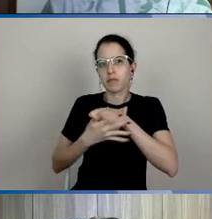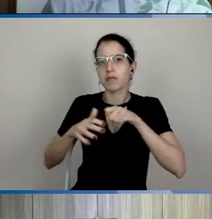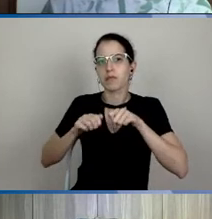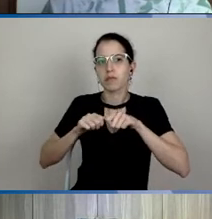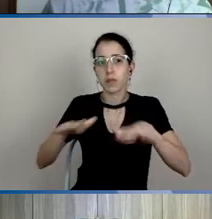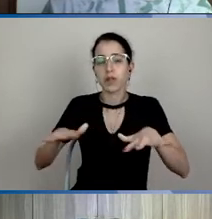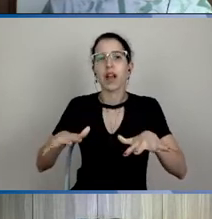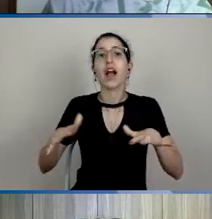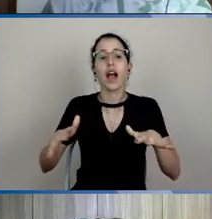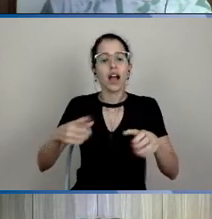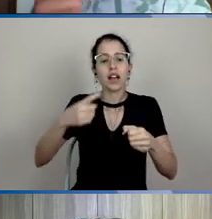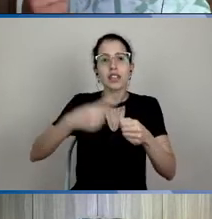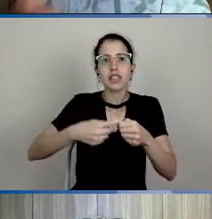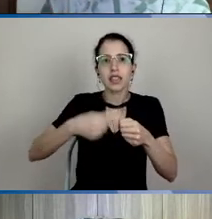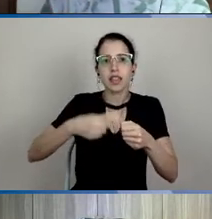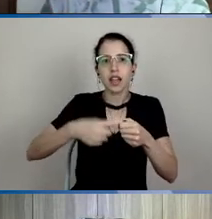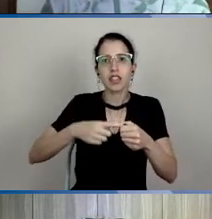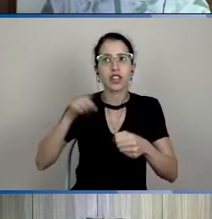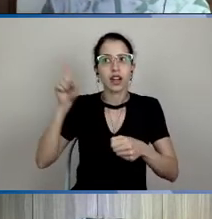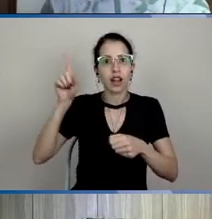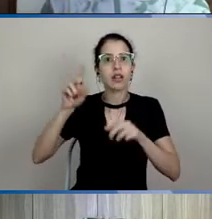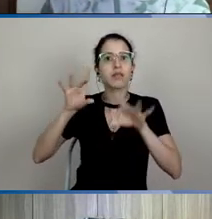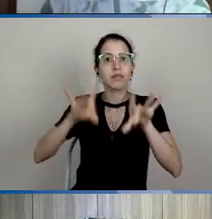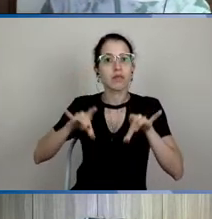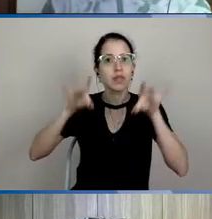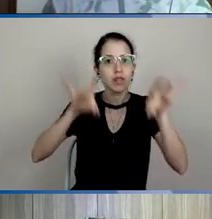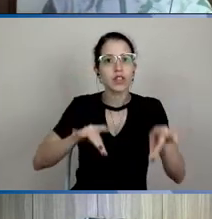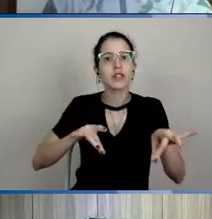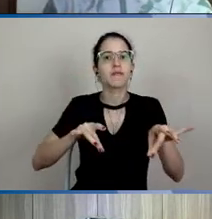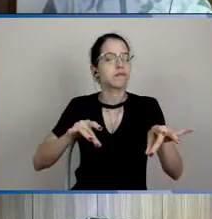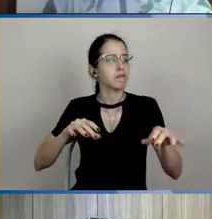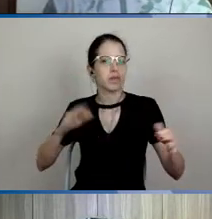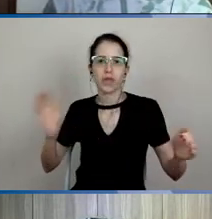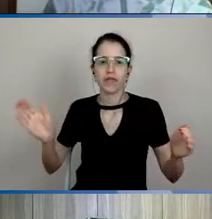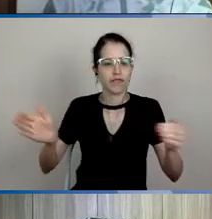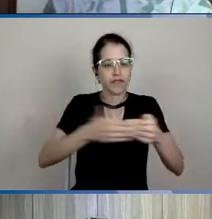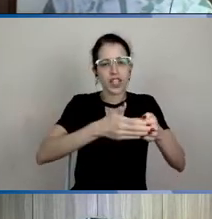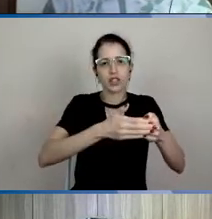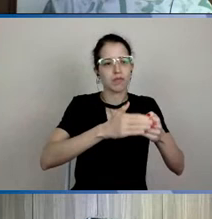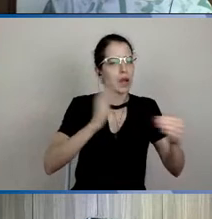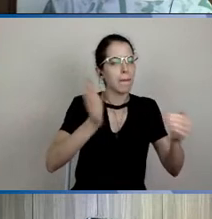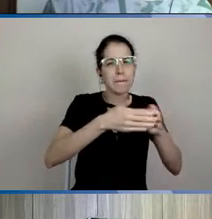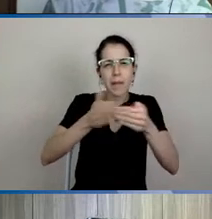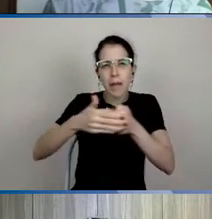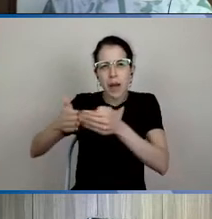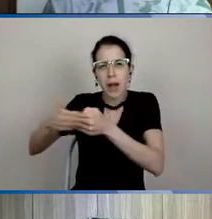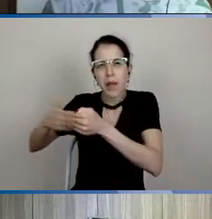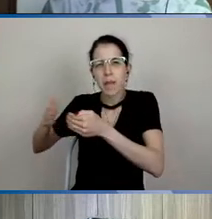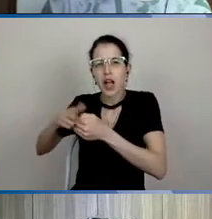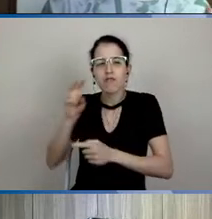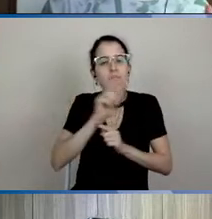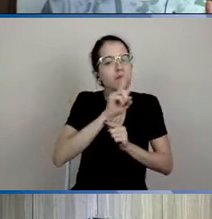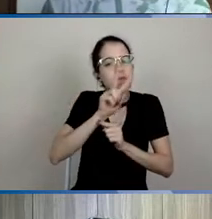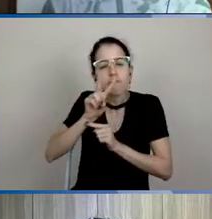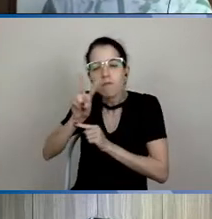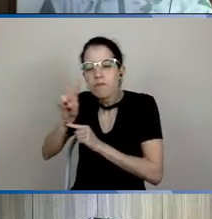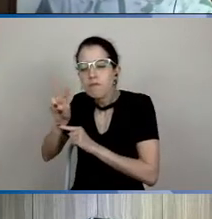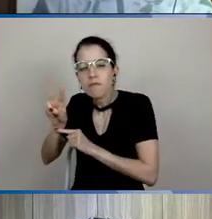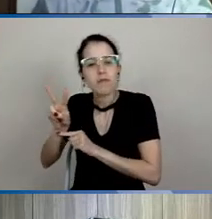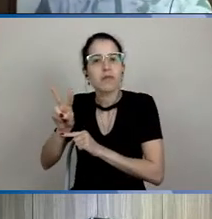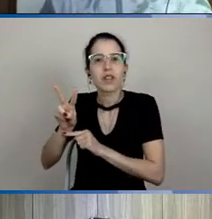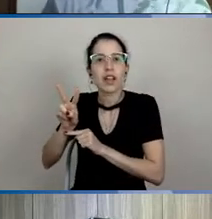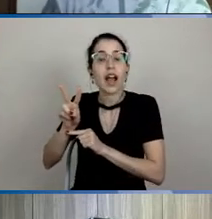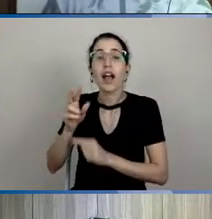puseram a cidade em estado de sítio, botaram a vigilância epidemiológica intensiva, e nem existe ainda informação sobre qual